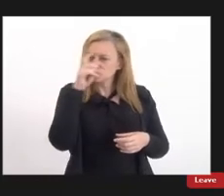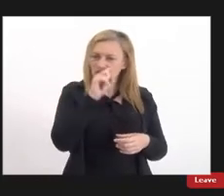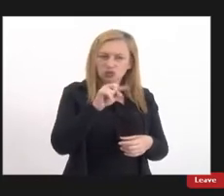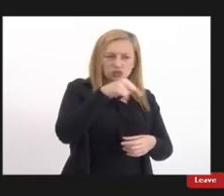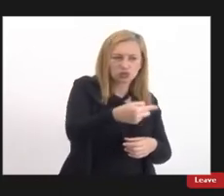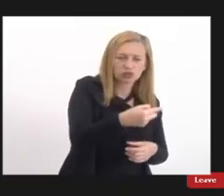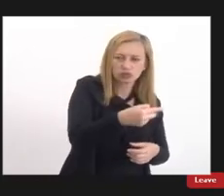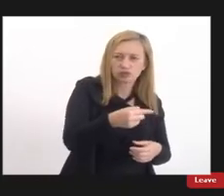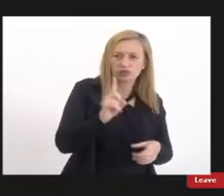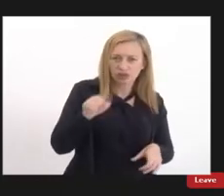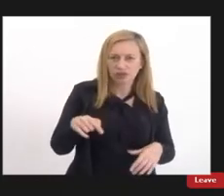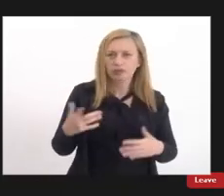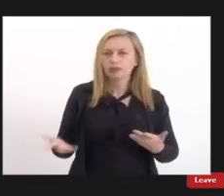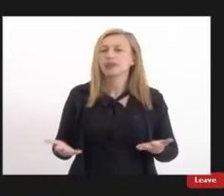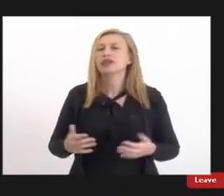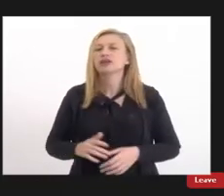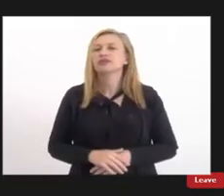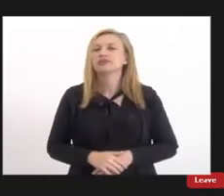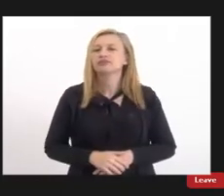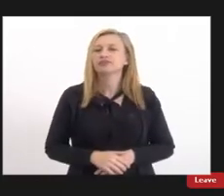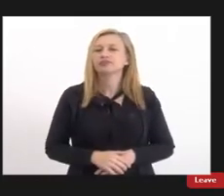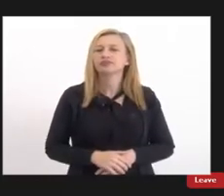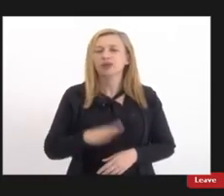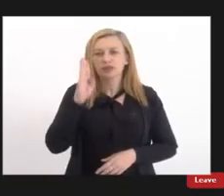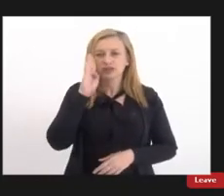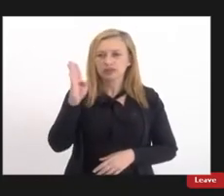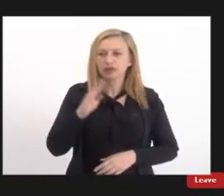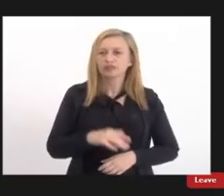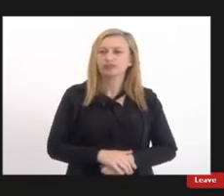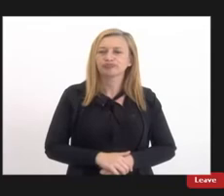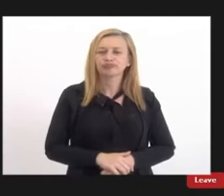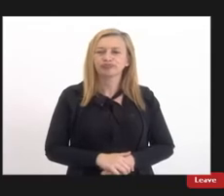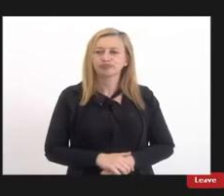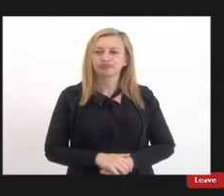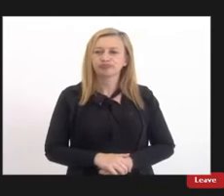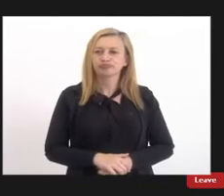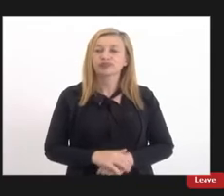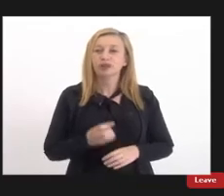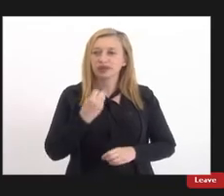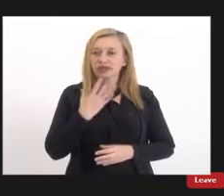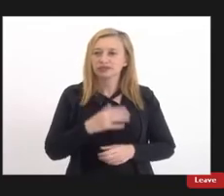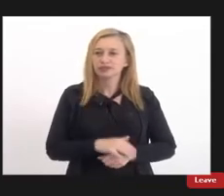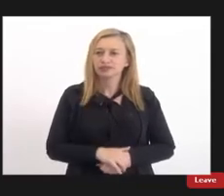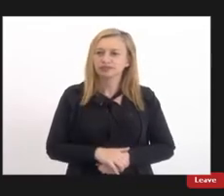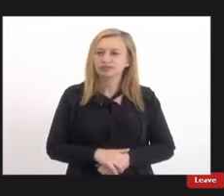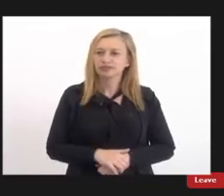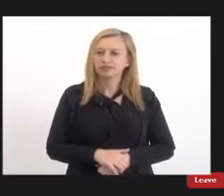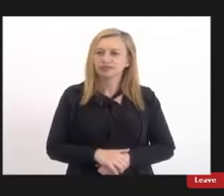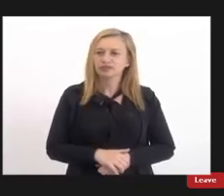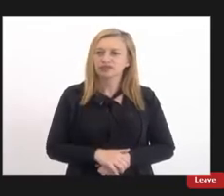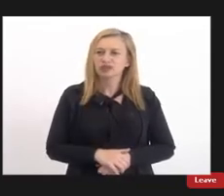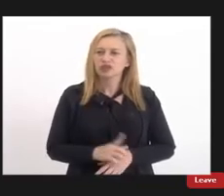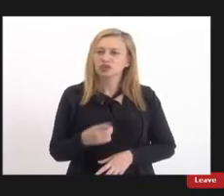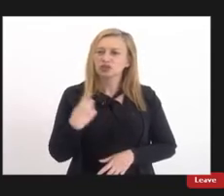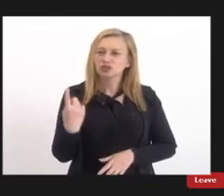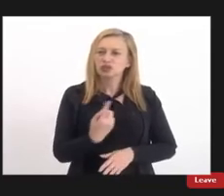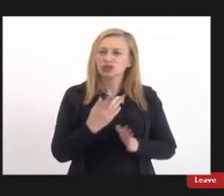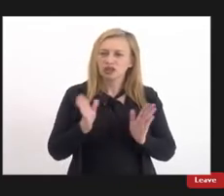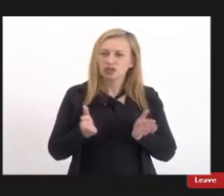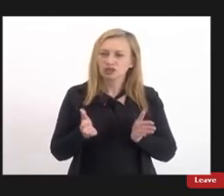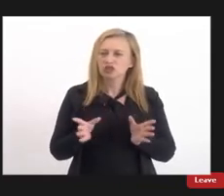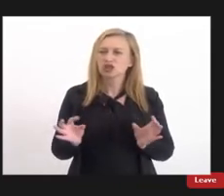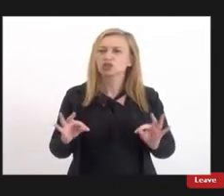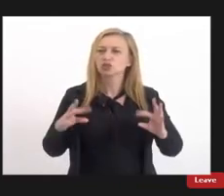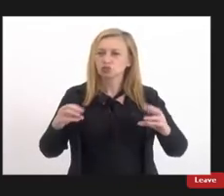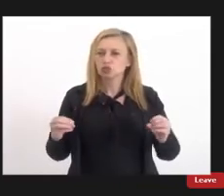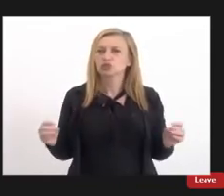né então é fundamental bem gente nós vamos agora já está tudo